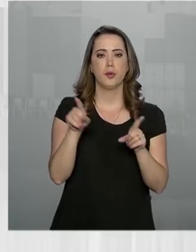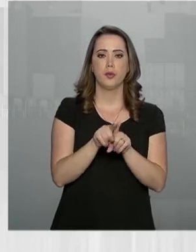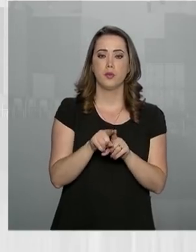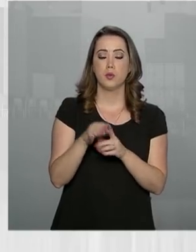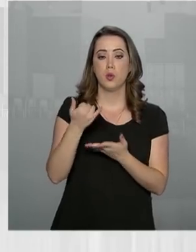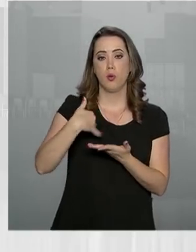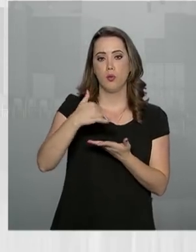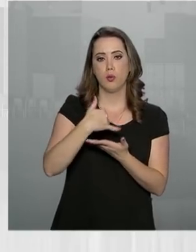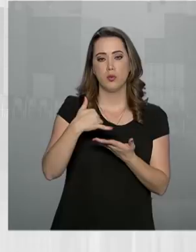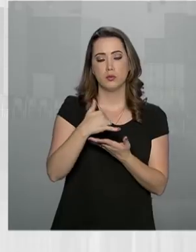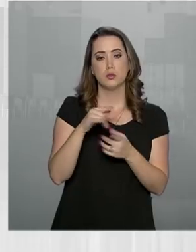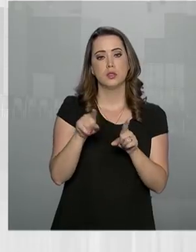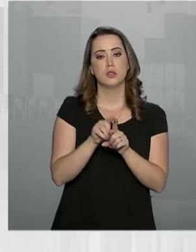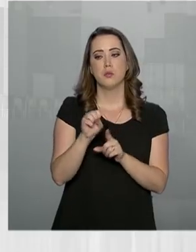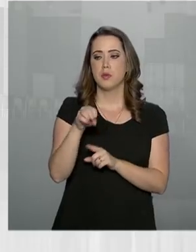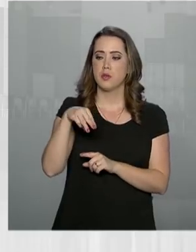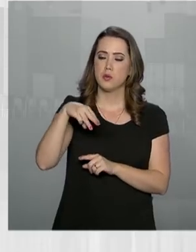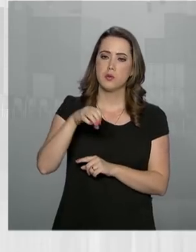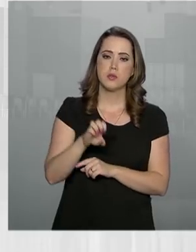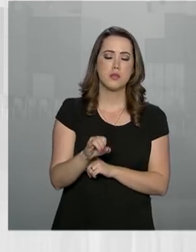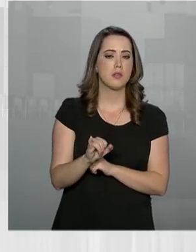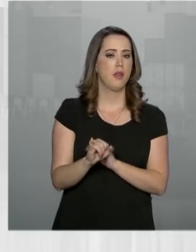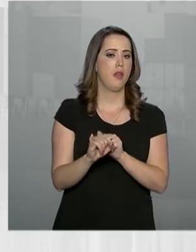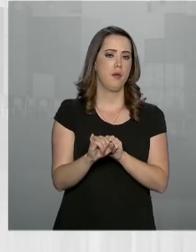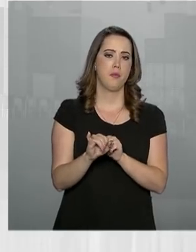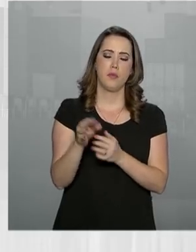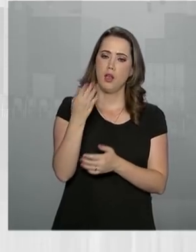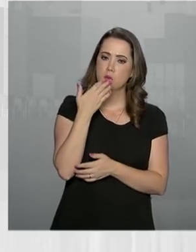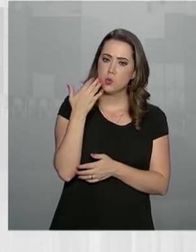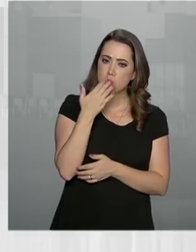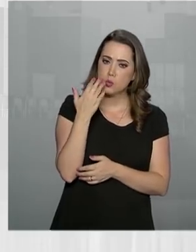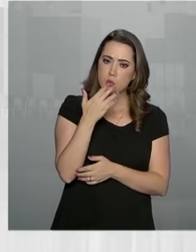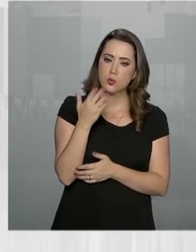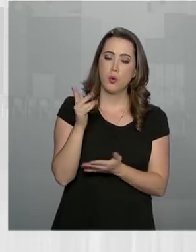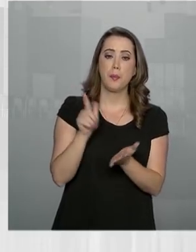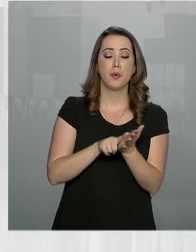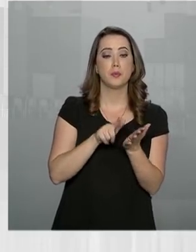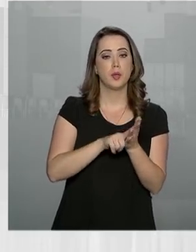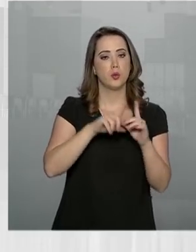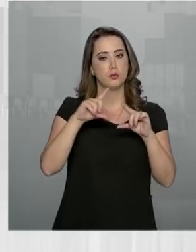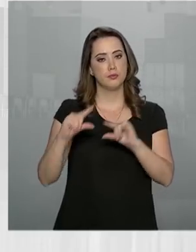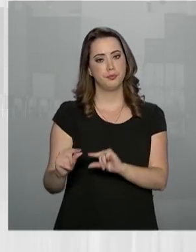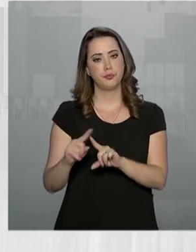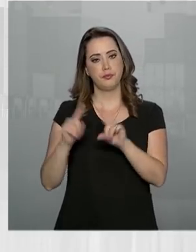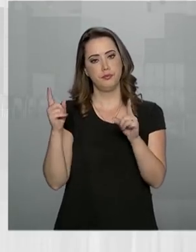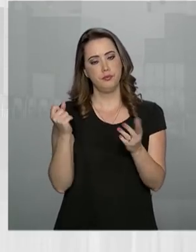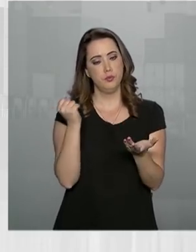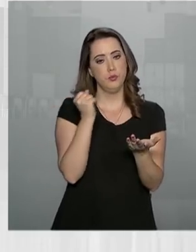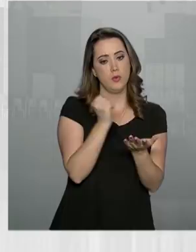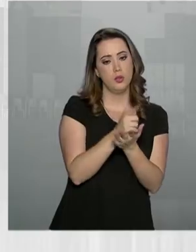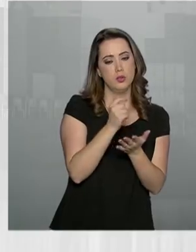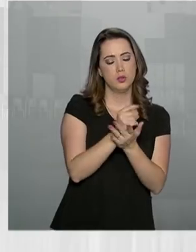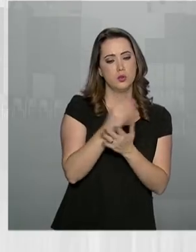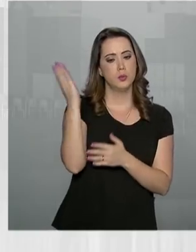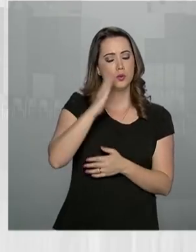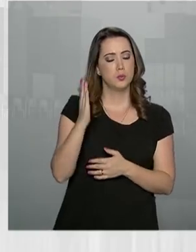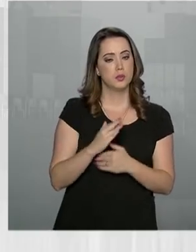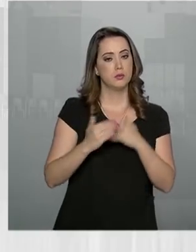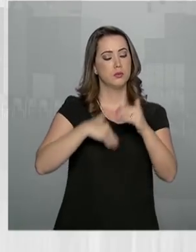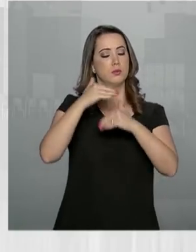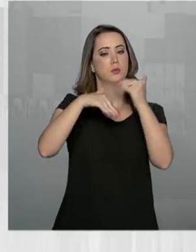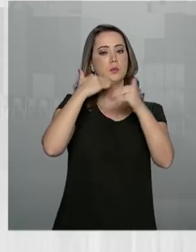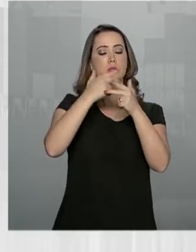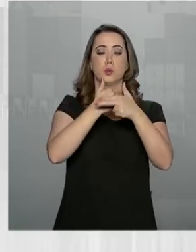combustíveis, e os semi-manufaturados, como açúcar e celulose, caíram. Já as importações brasileiras apresentaram